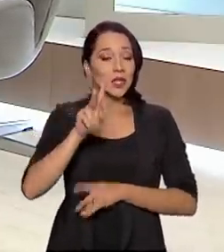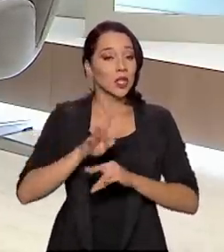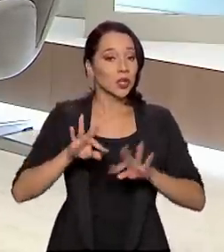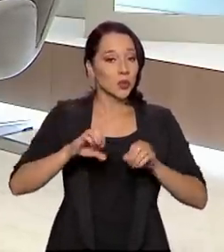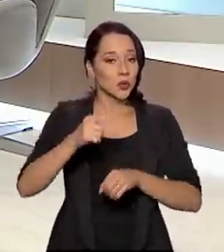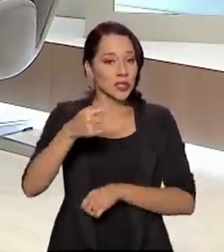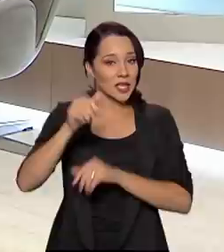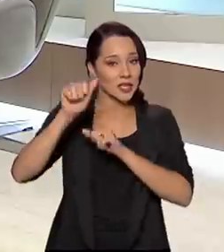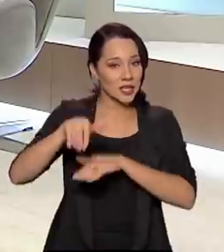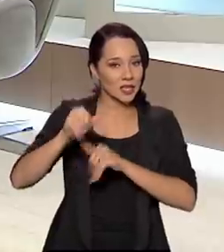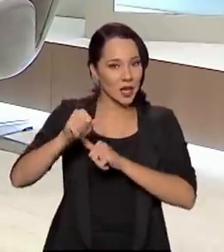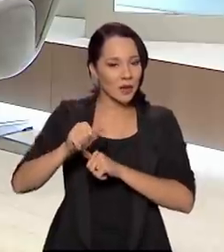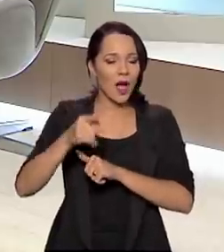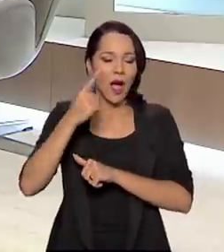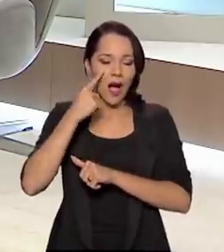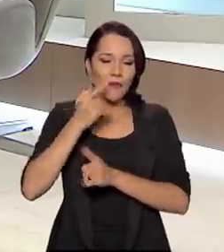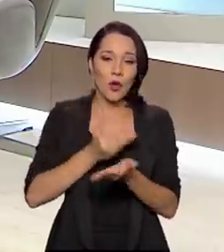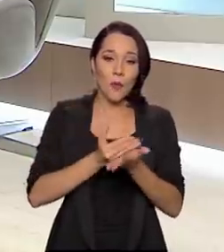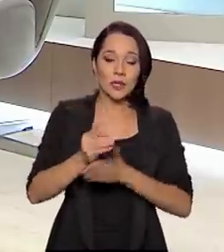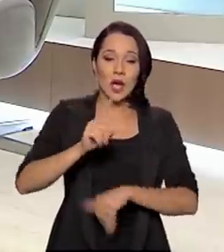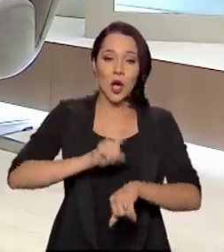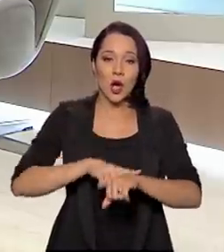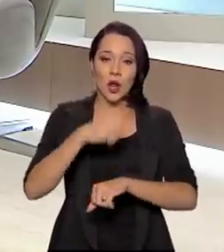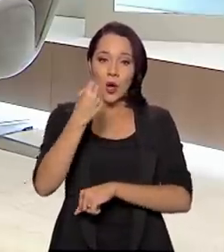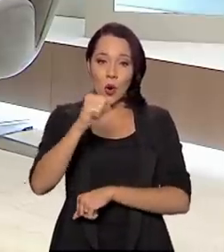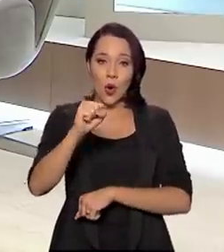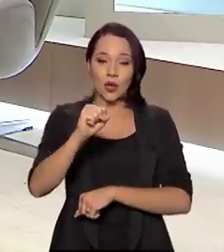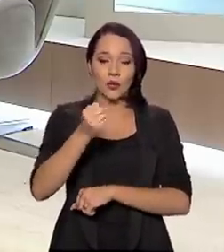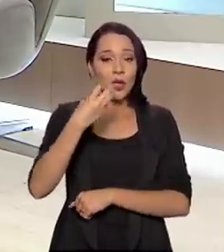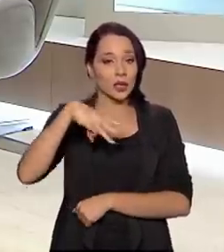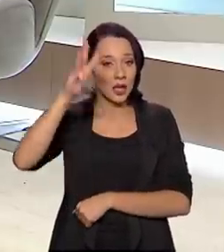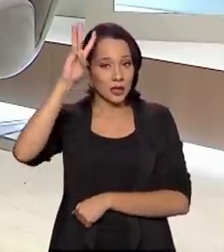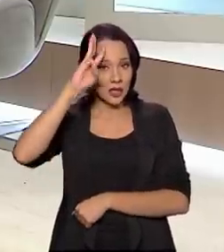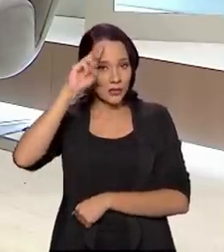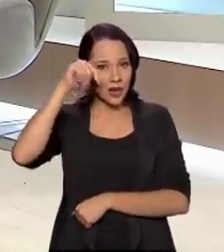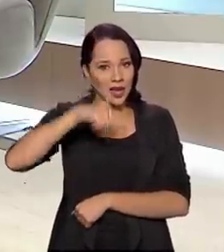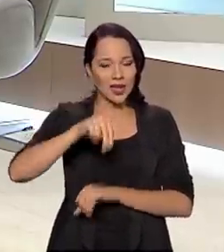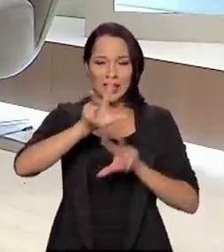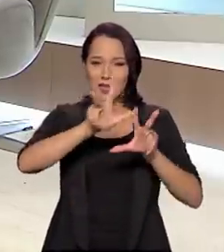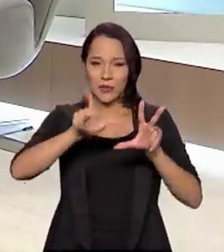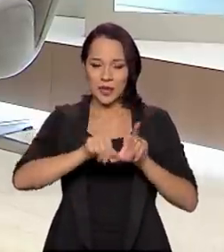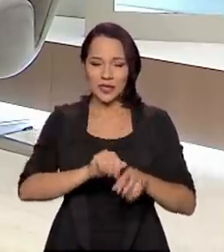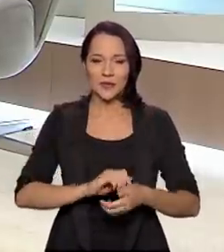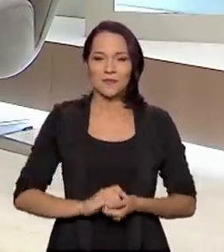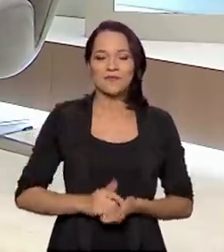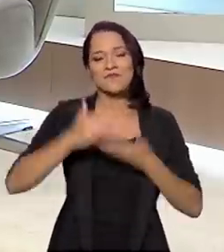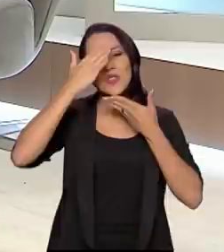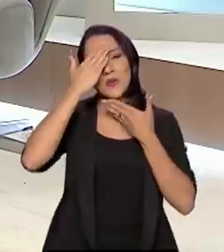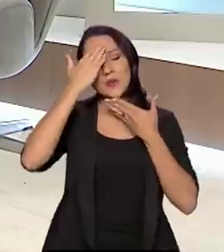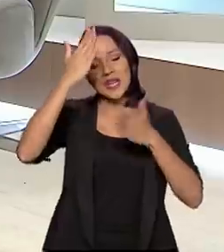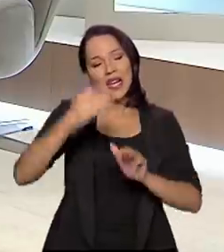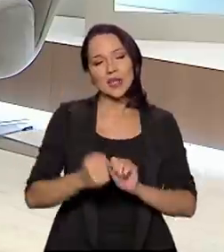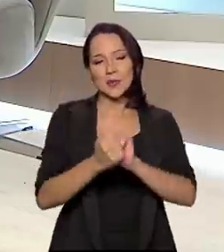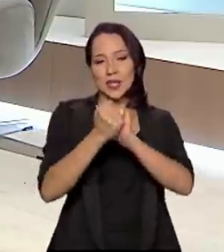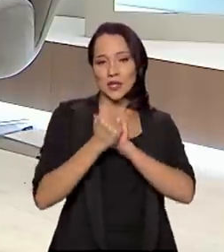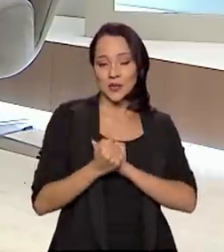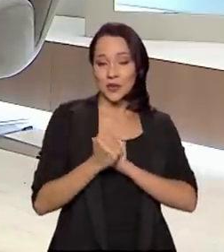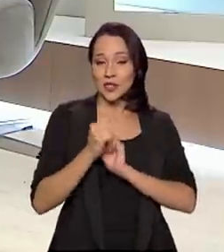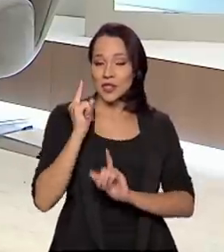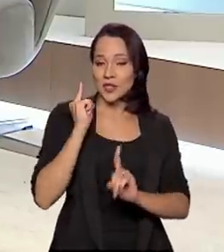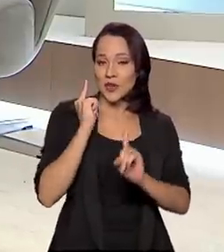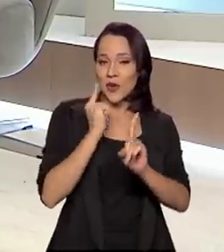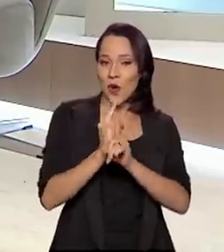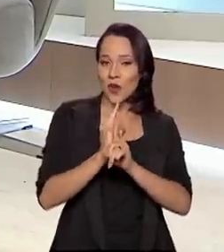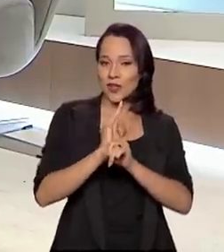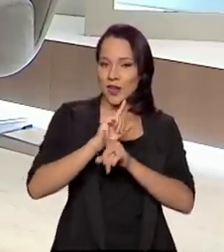completa do 7 de setembro terá início às 8 horas de terça-feira aqui na TV Brasil. Obrigado pela companhia e a gente se